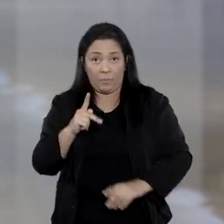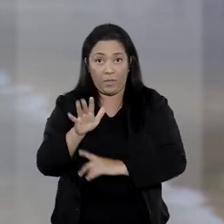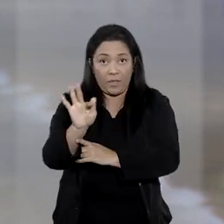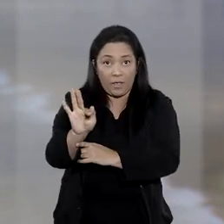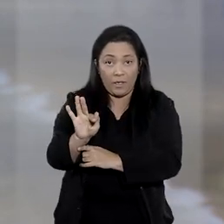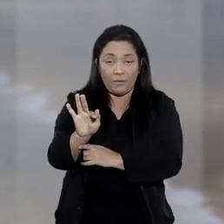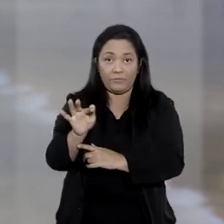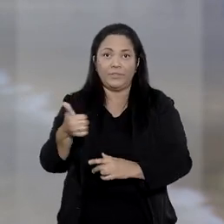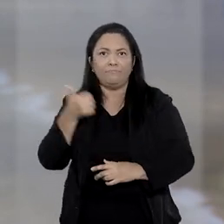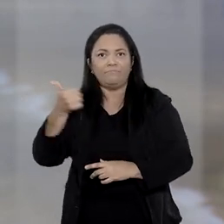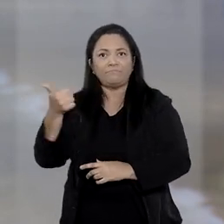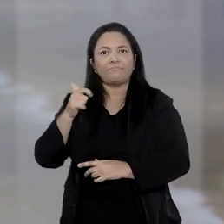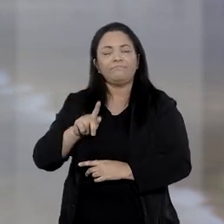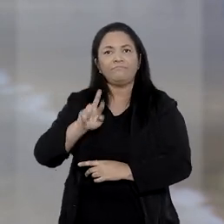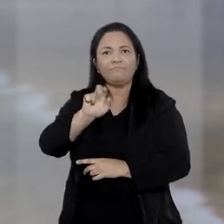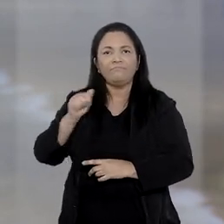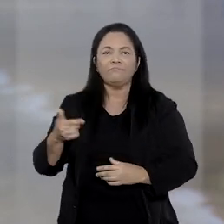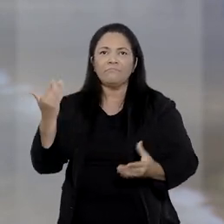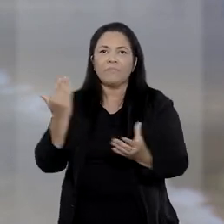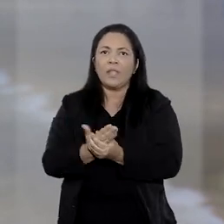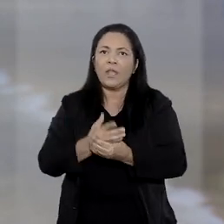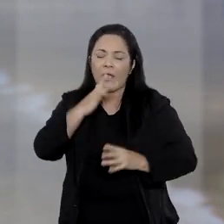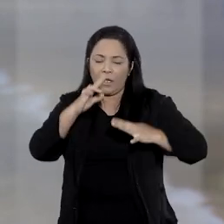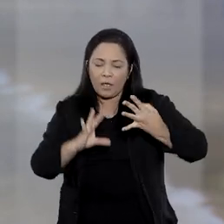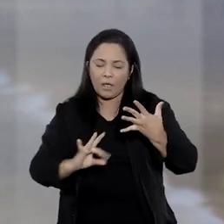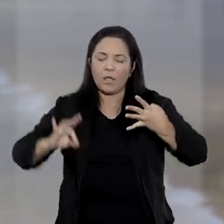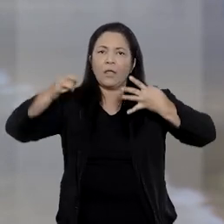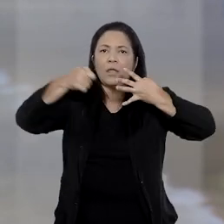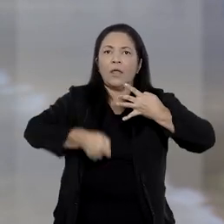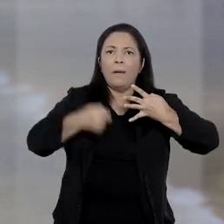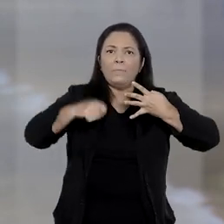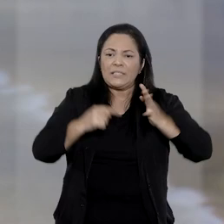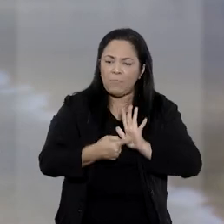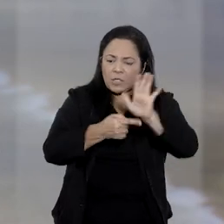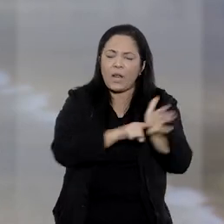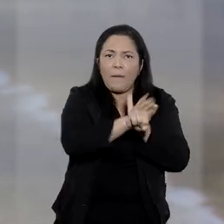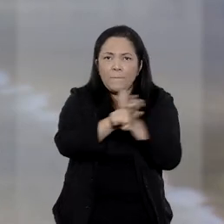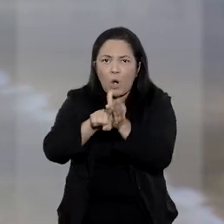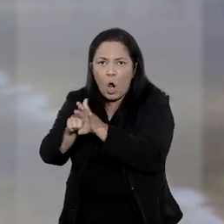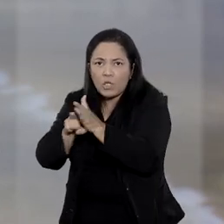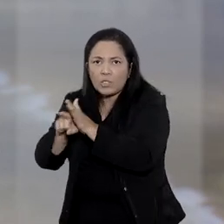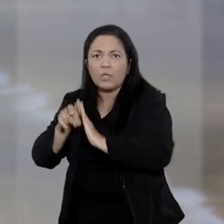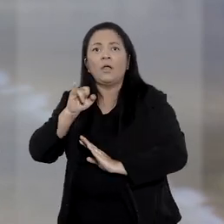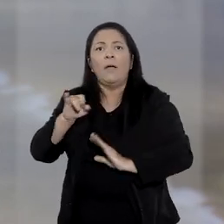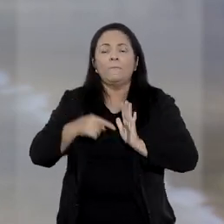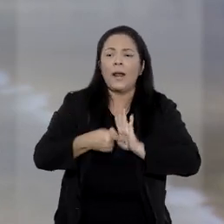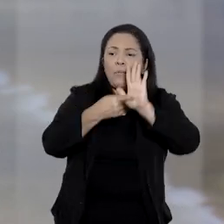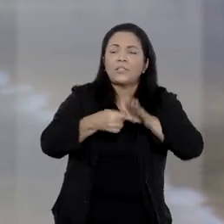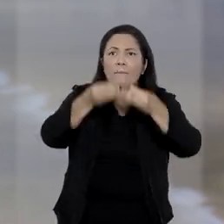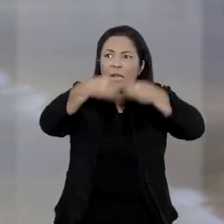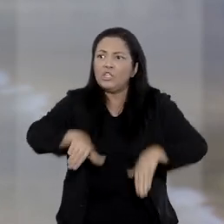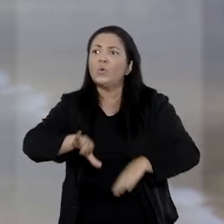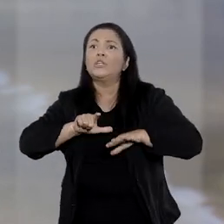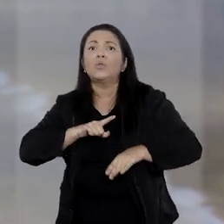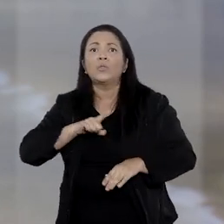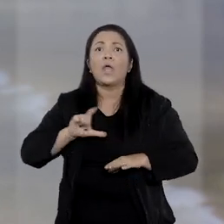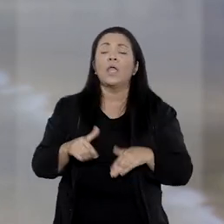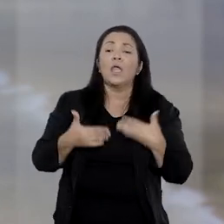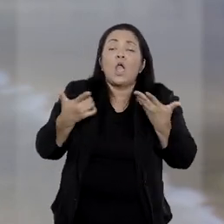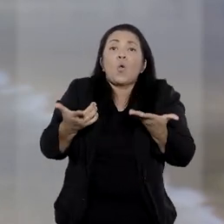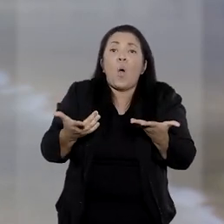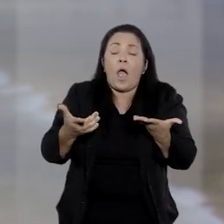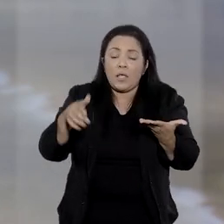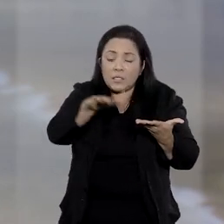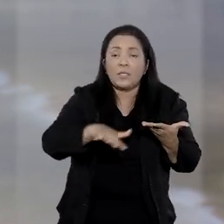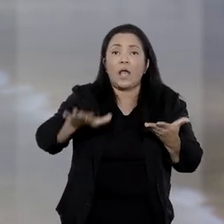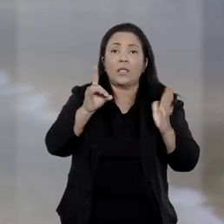MPF, a sentença de primeiro grau determinou a apresentação de estudos sobre o impacto do empreendimento nas comunidades indígenas.